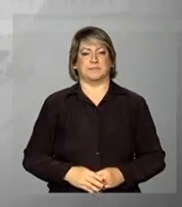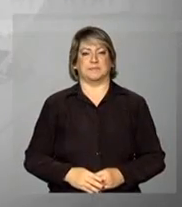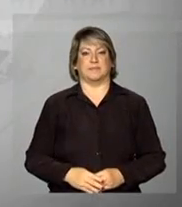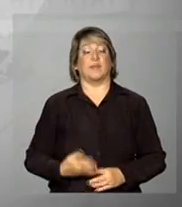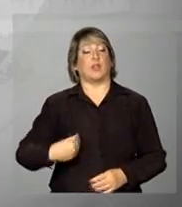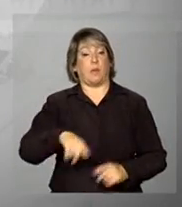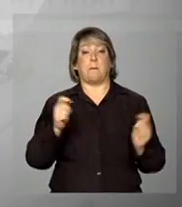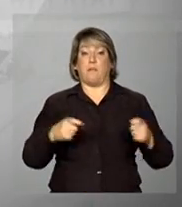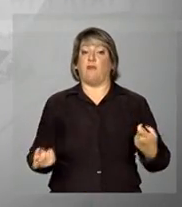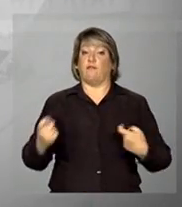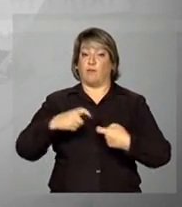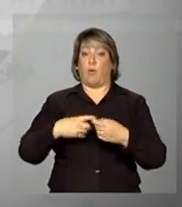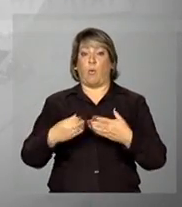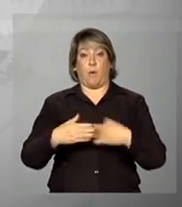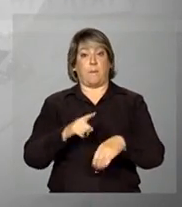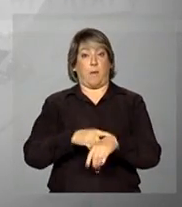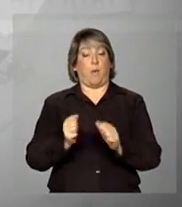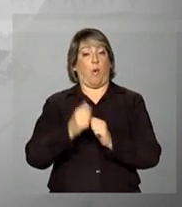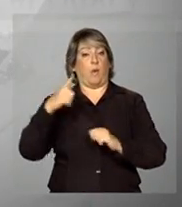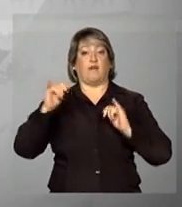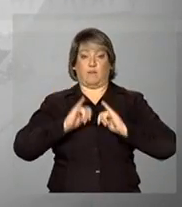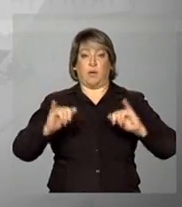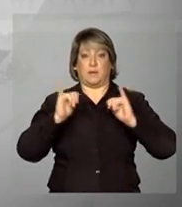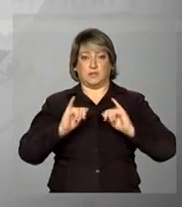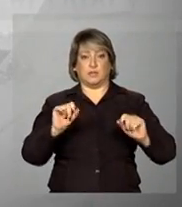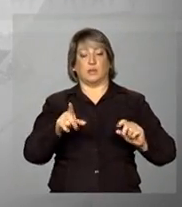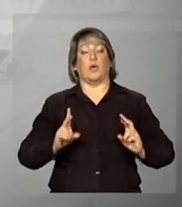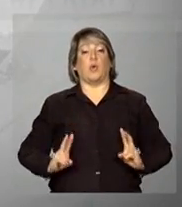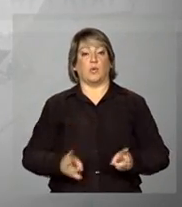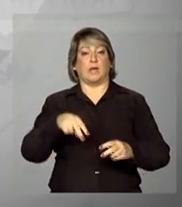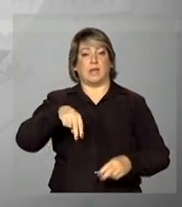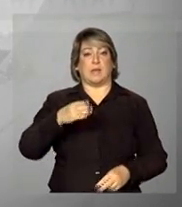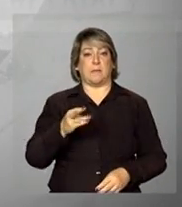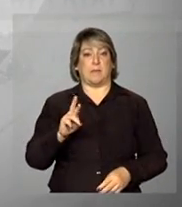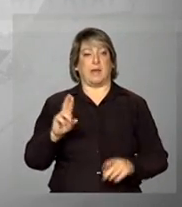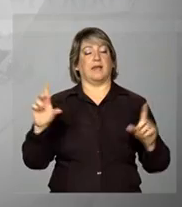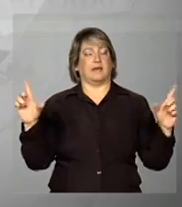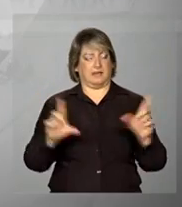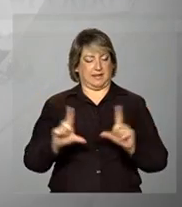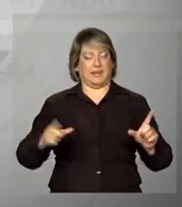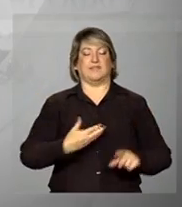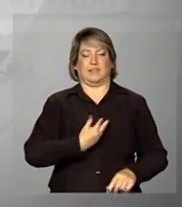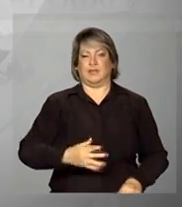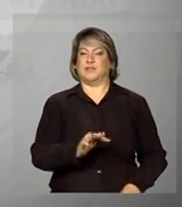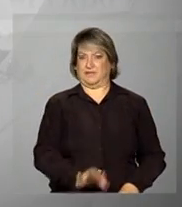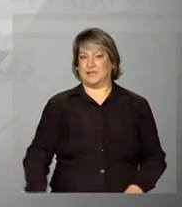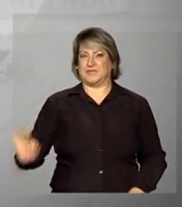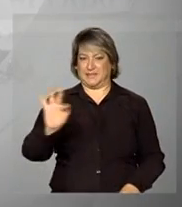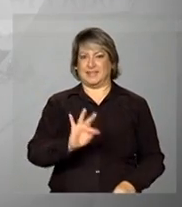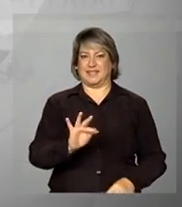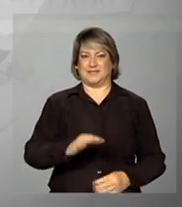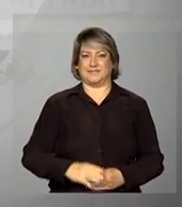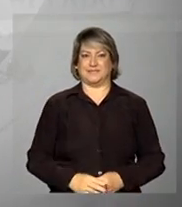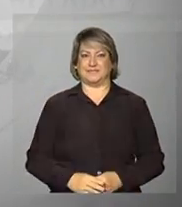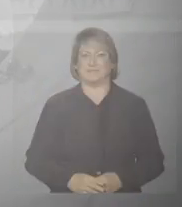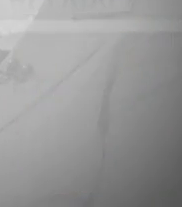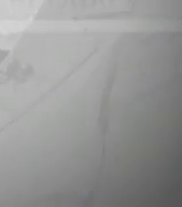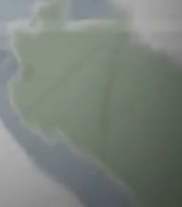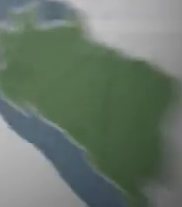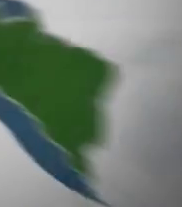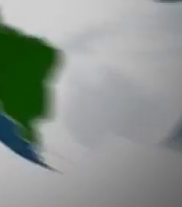E nós podemos voltar a qualquer momento com outras informações. Continue com a gente na NBR, a TV do Governo Federal. Tchau.